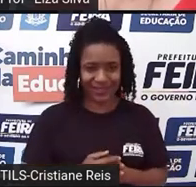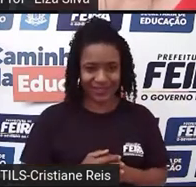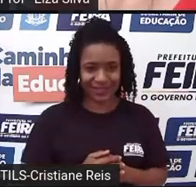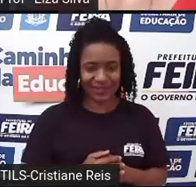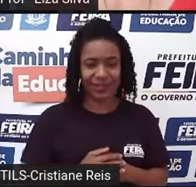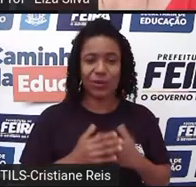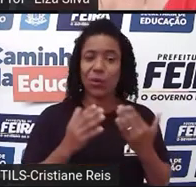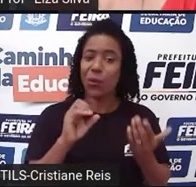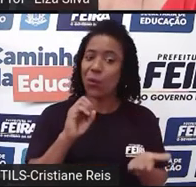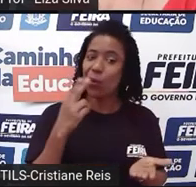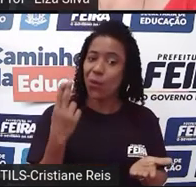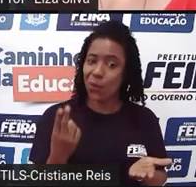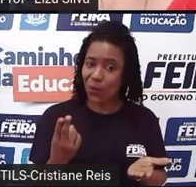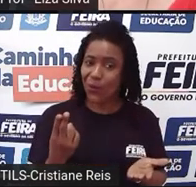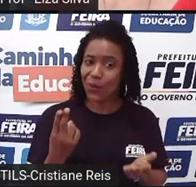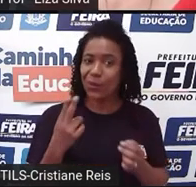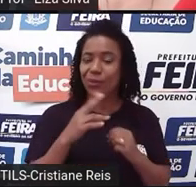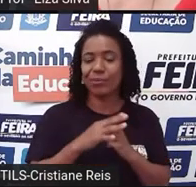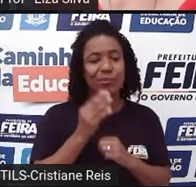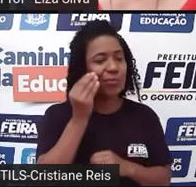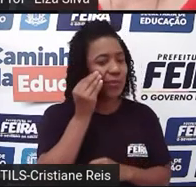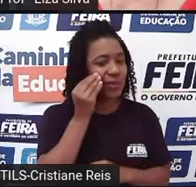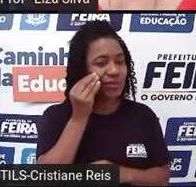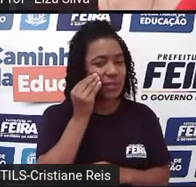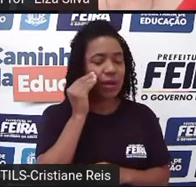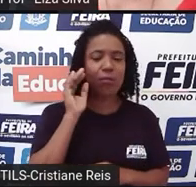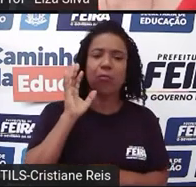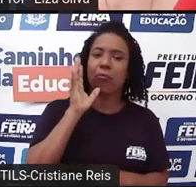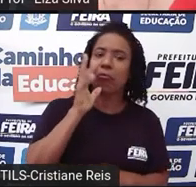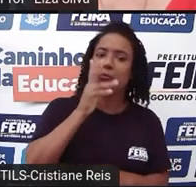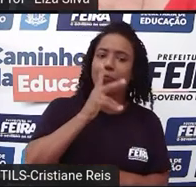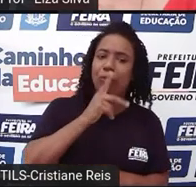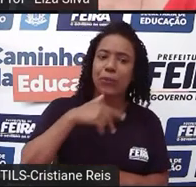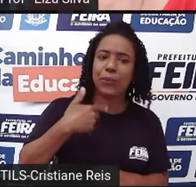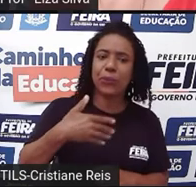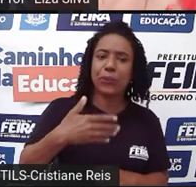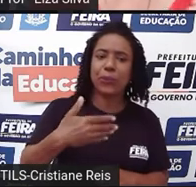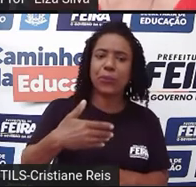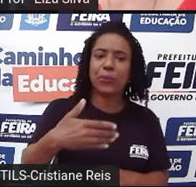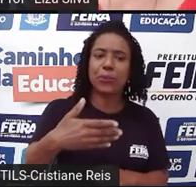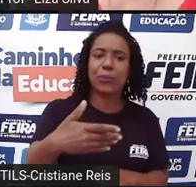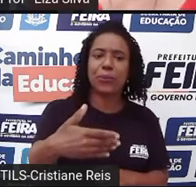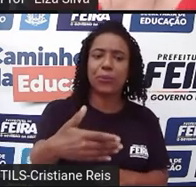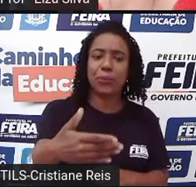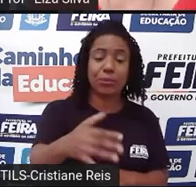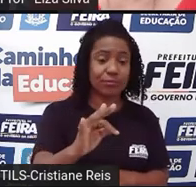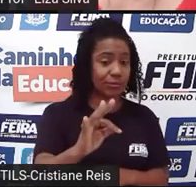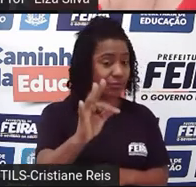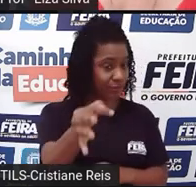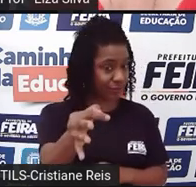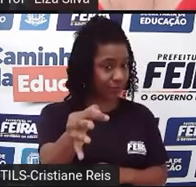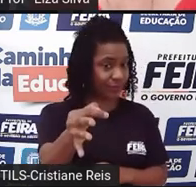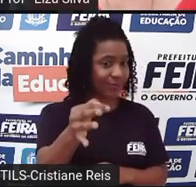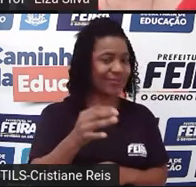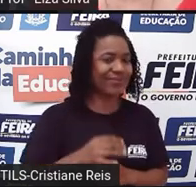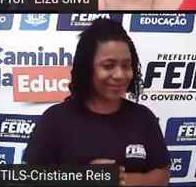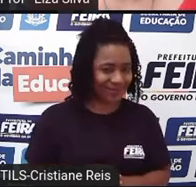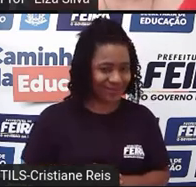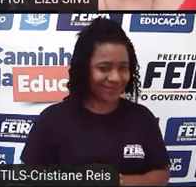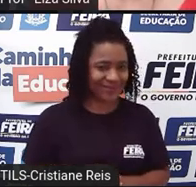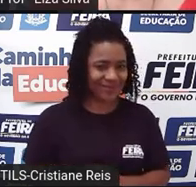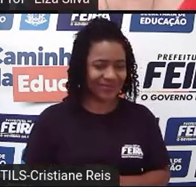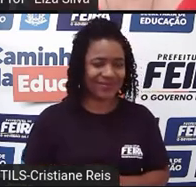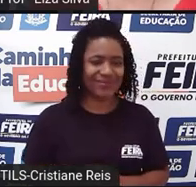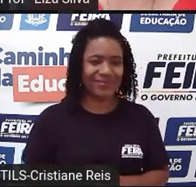futuro ou então indicar a duração de uma ação ou de um evento em algum momento também específico do